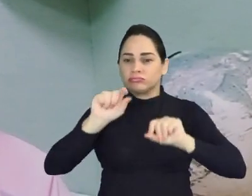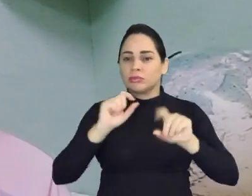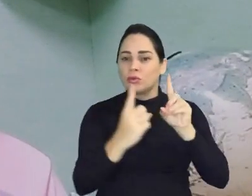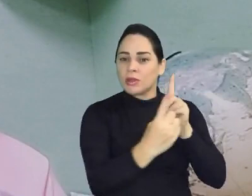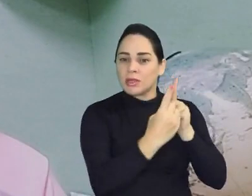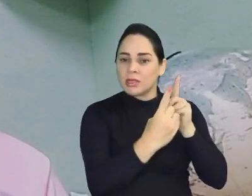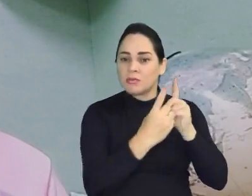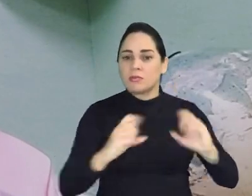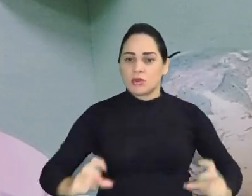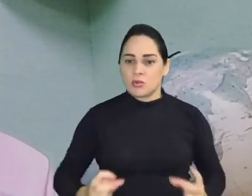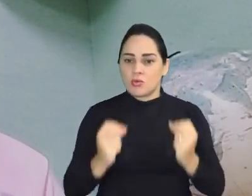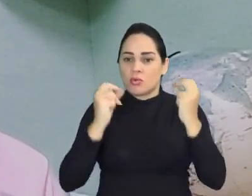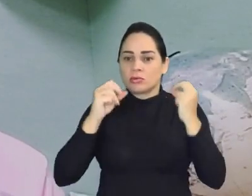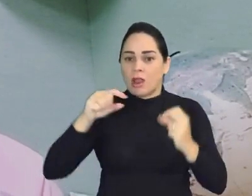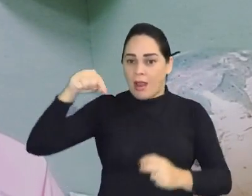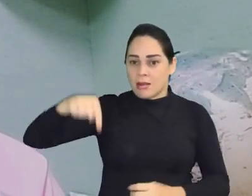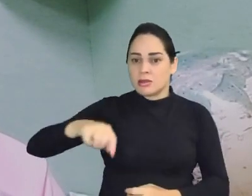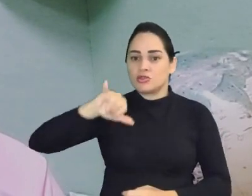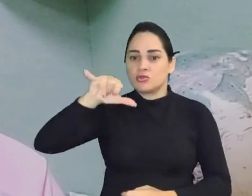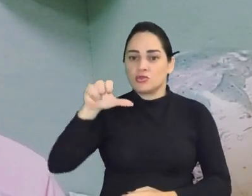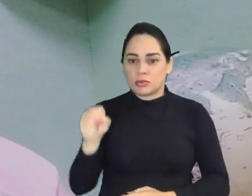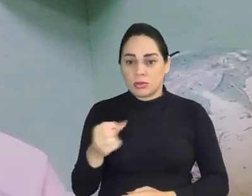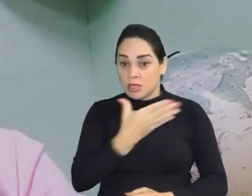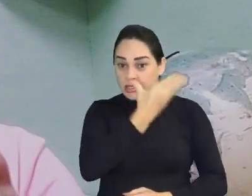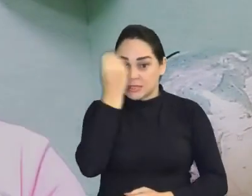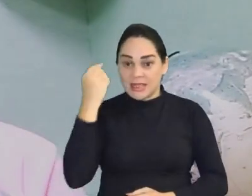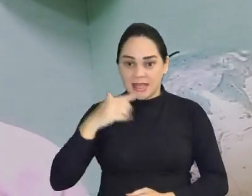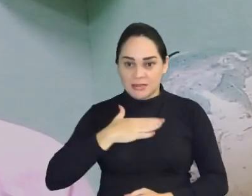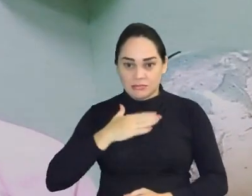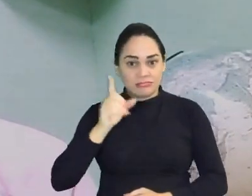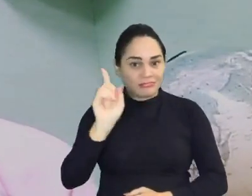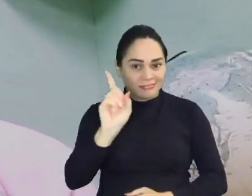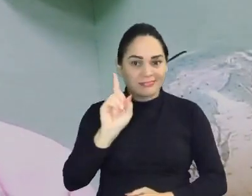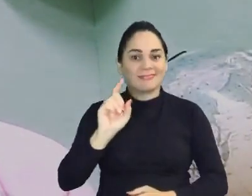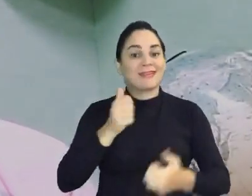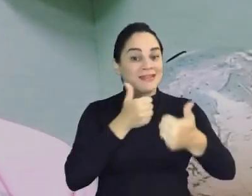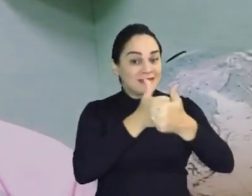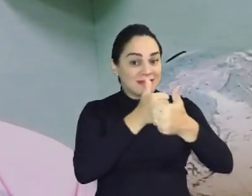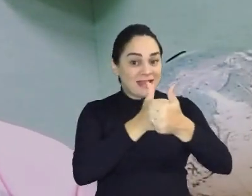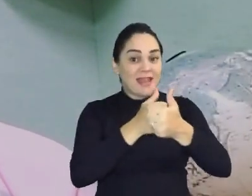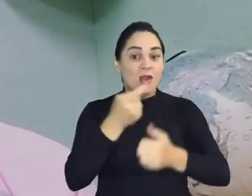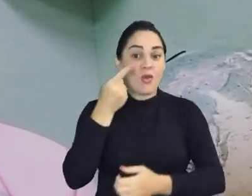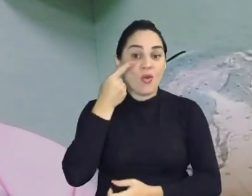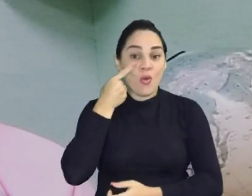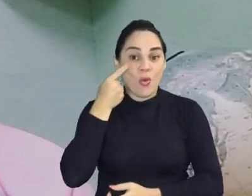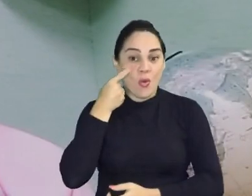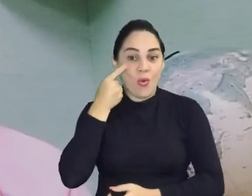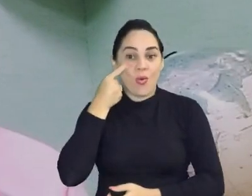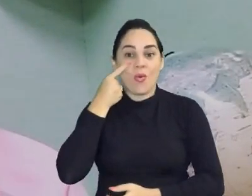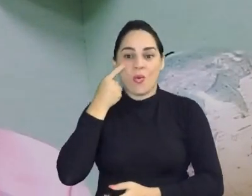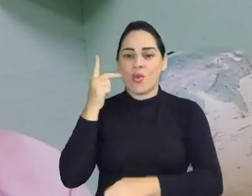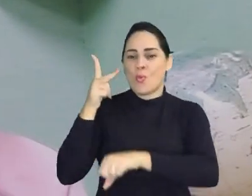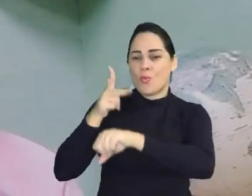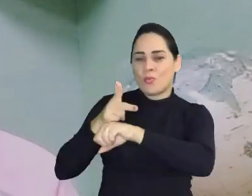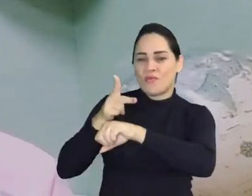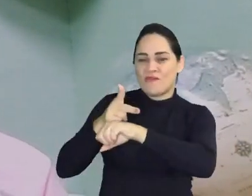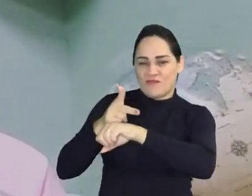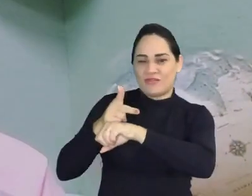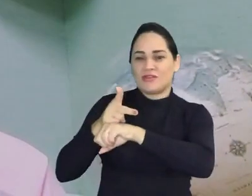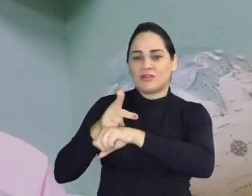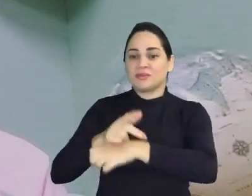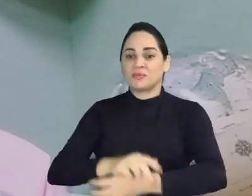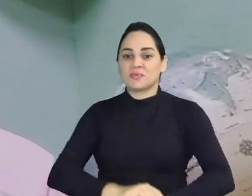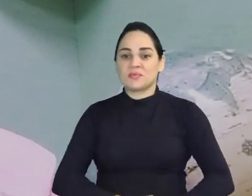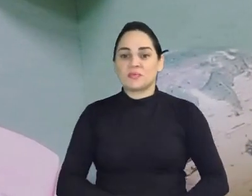oncologia em Juazeiro do Norte. Esquece de mim não, tá? Me segue, acompanha lá os nossos vídeos